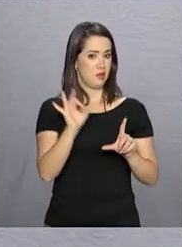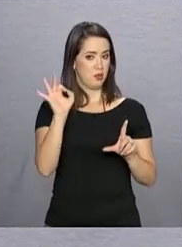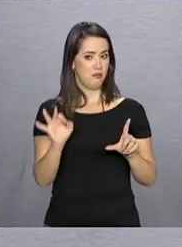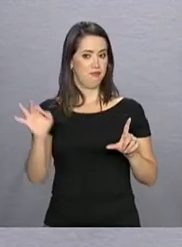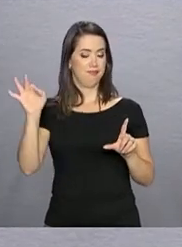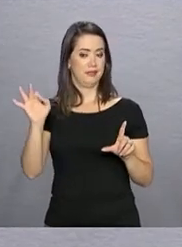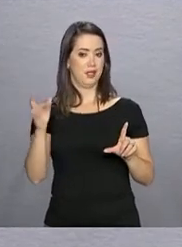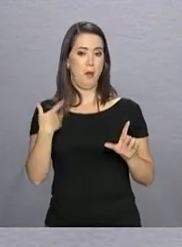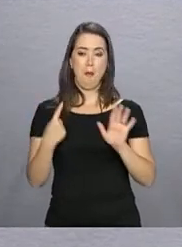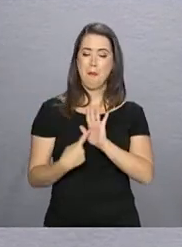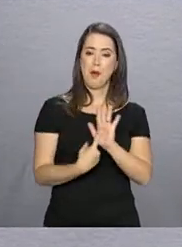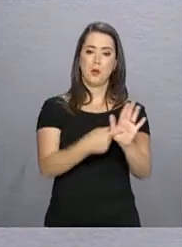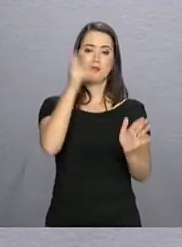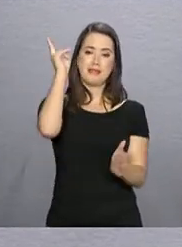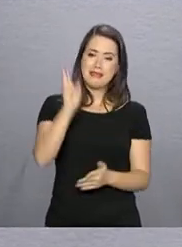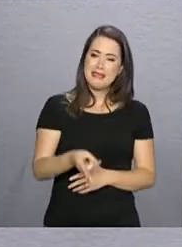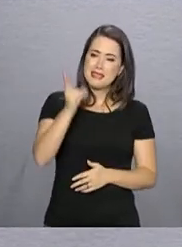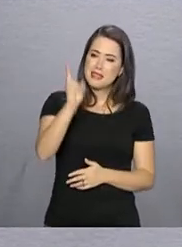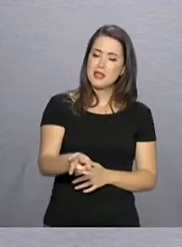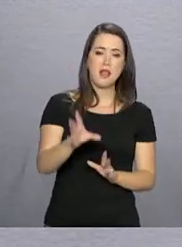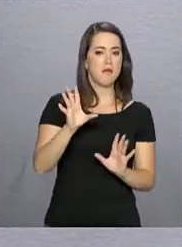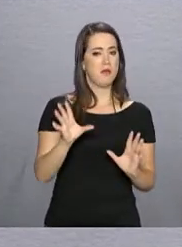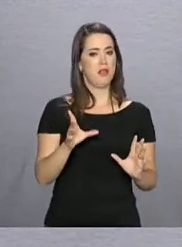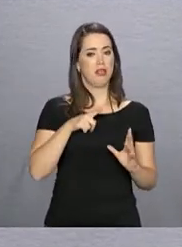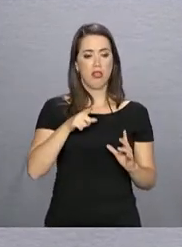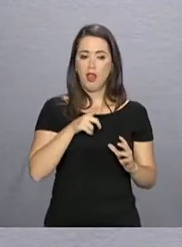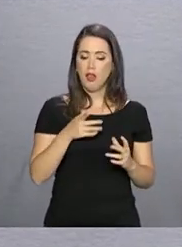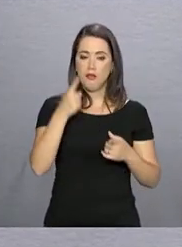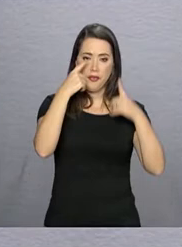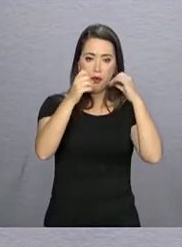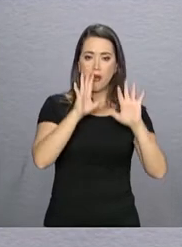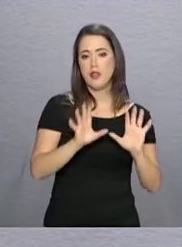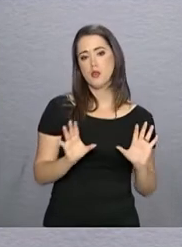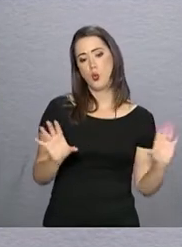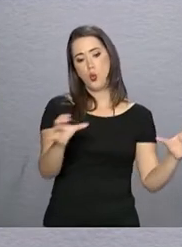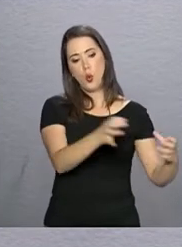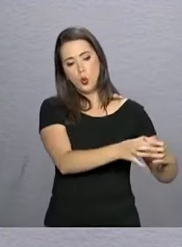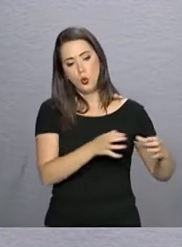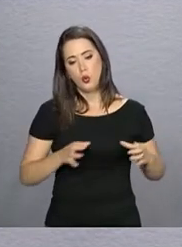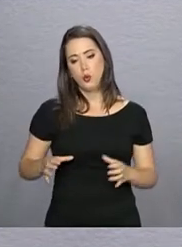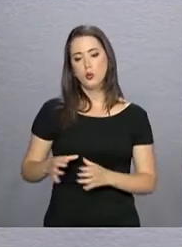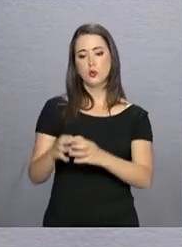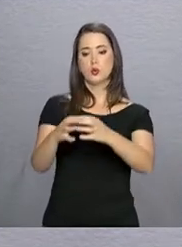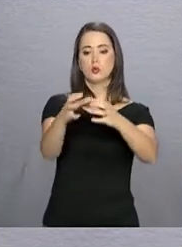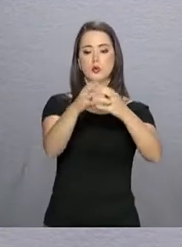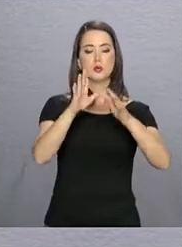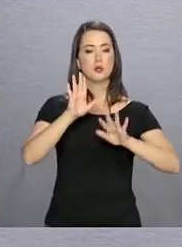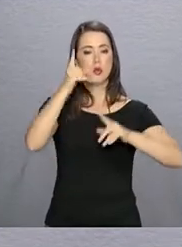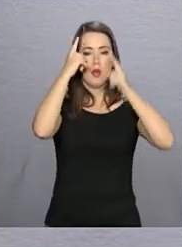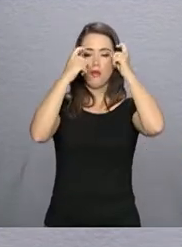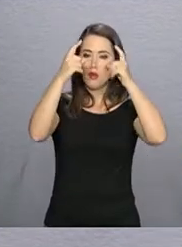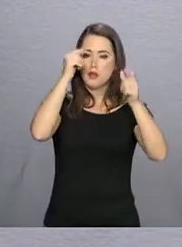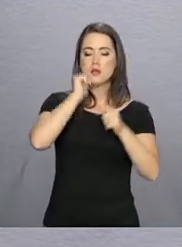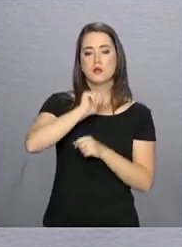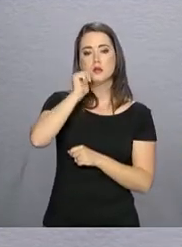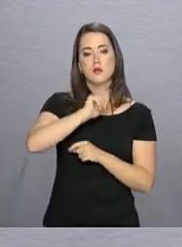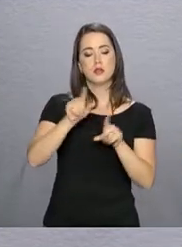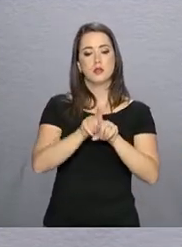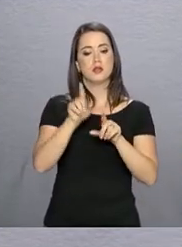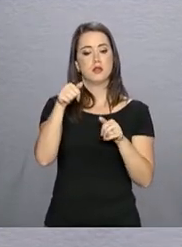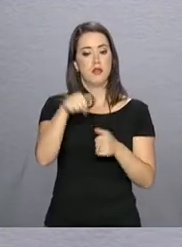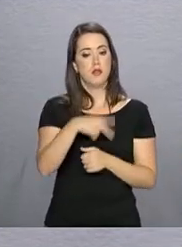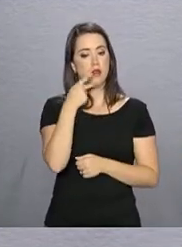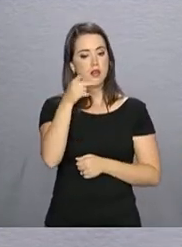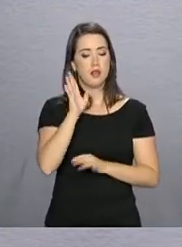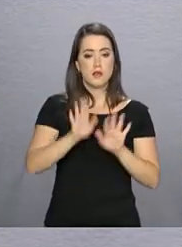abundantemente que em todos os estratos sociais há muitas vezes violência contra a mulher. E como foi dito aqui, ela